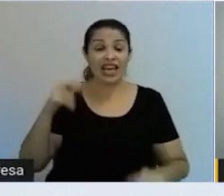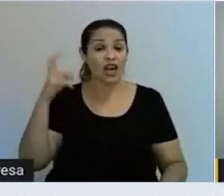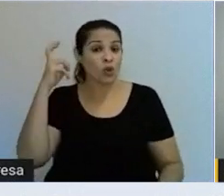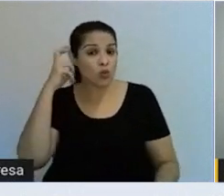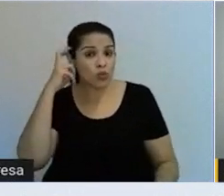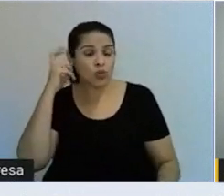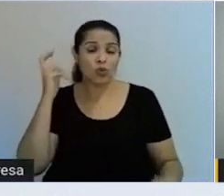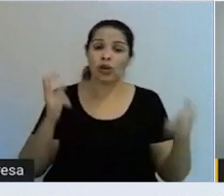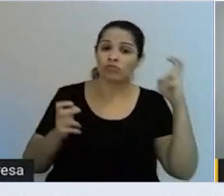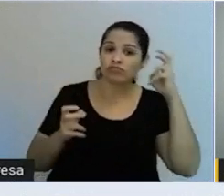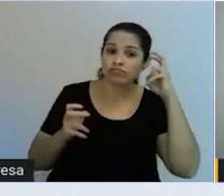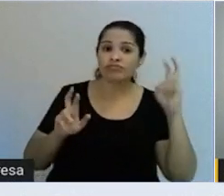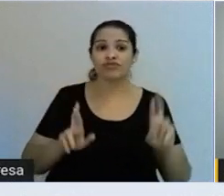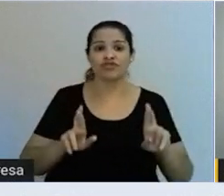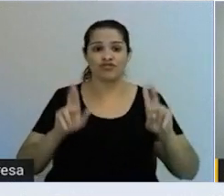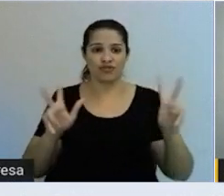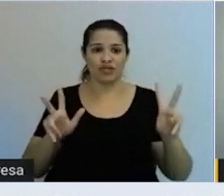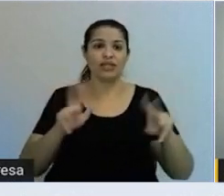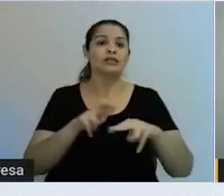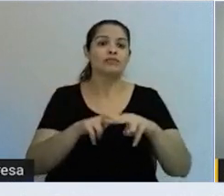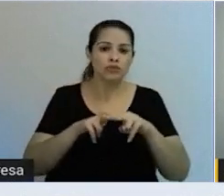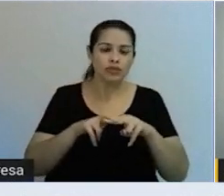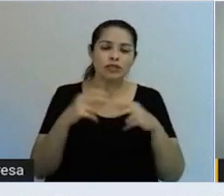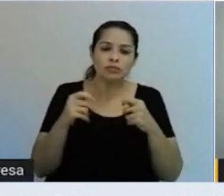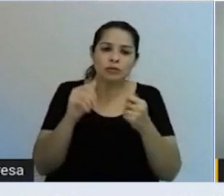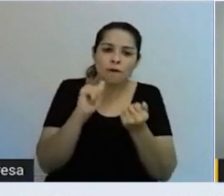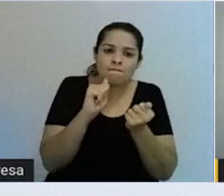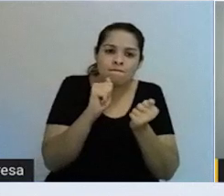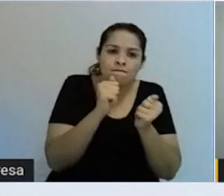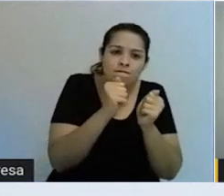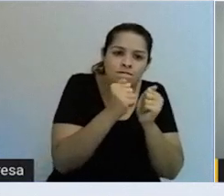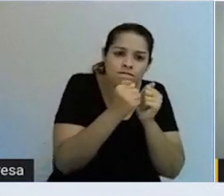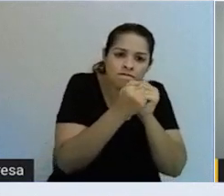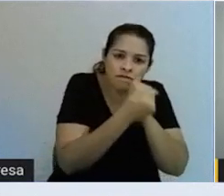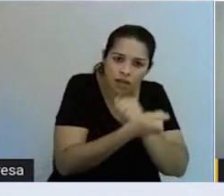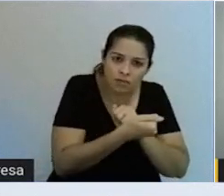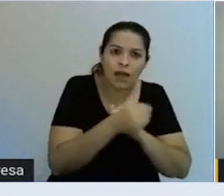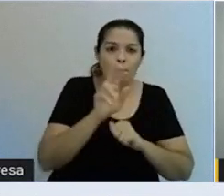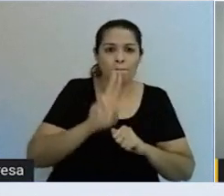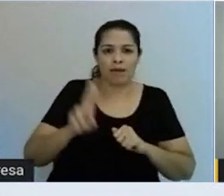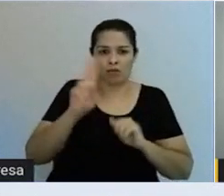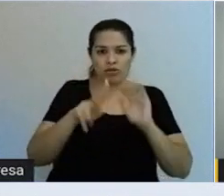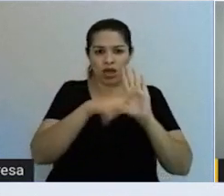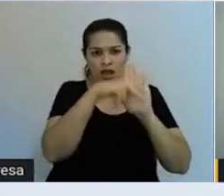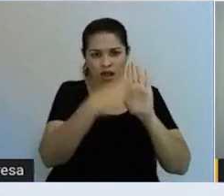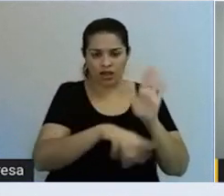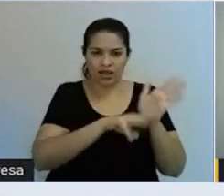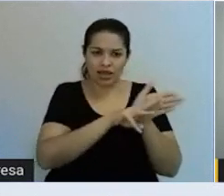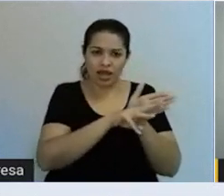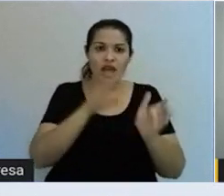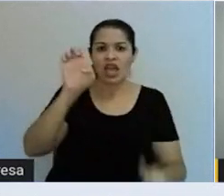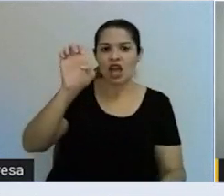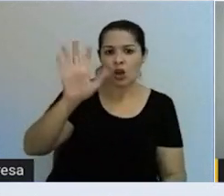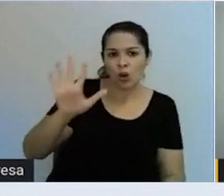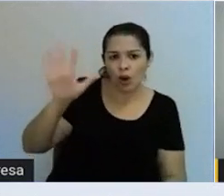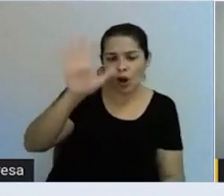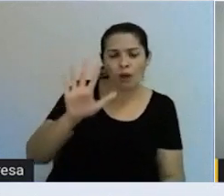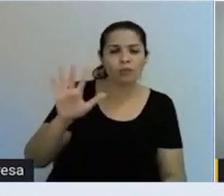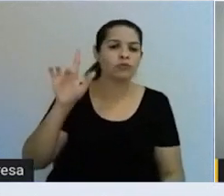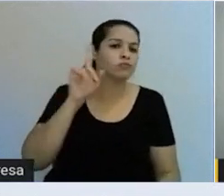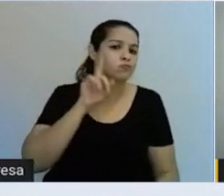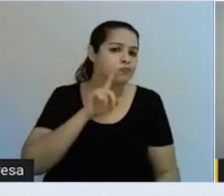sendo aperfeiçoadas. E para introduzir na Europa, Estados Unidos, começou primeiro na